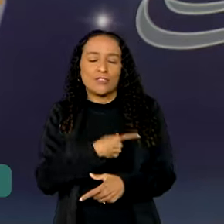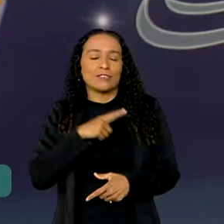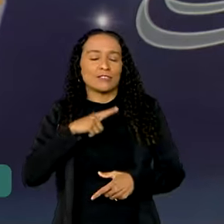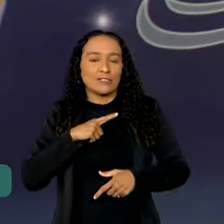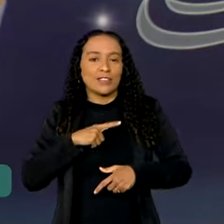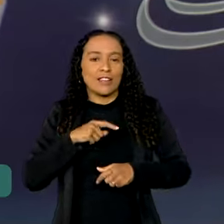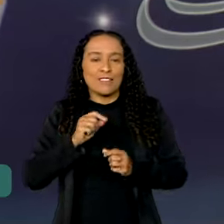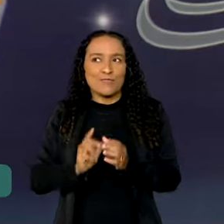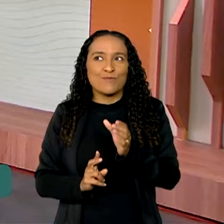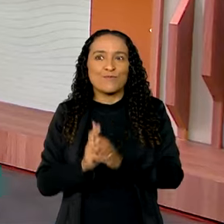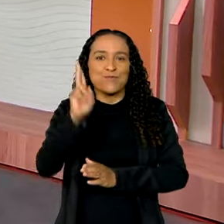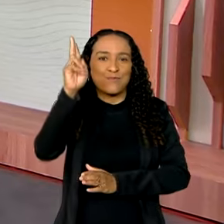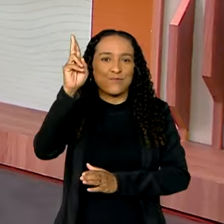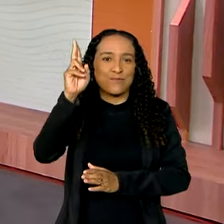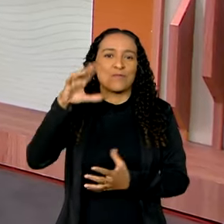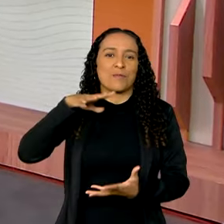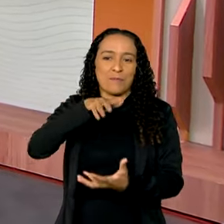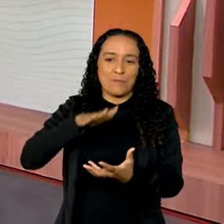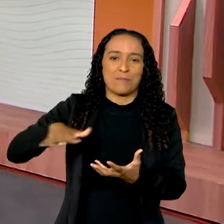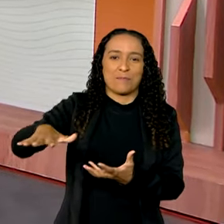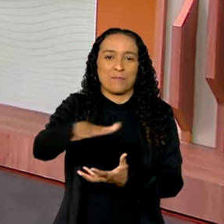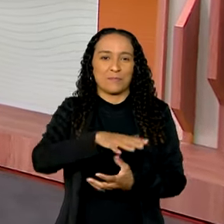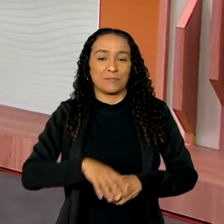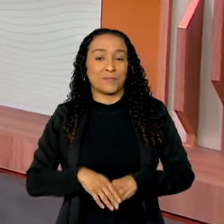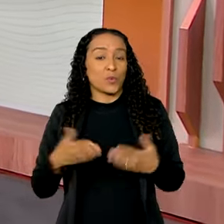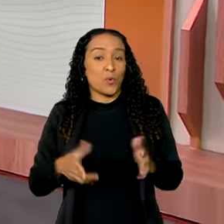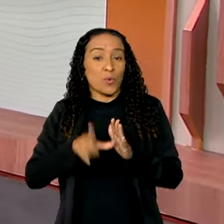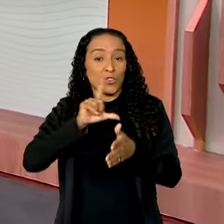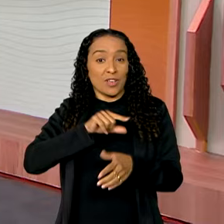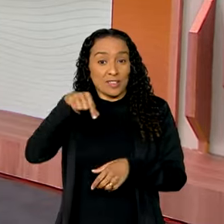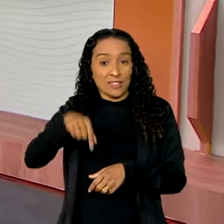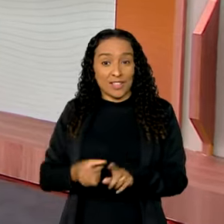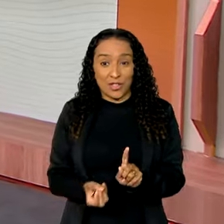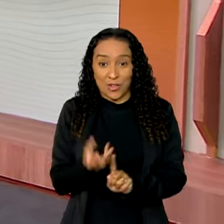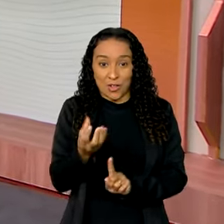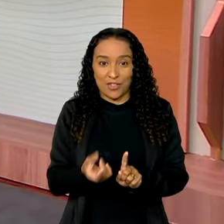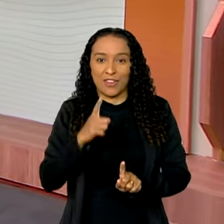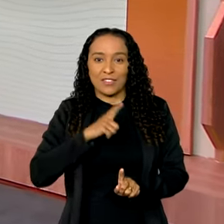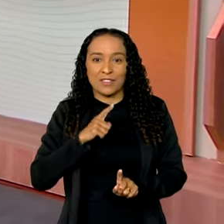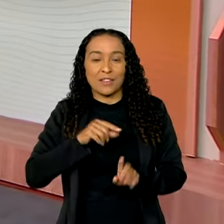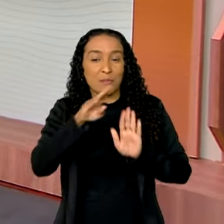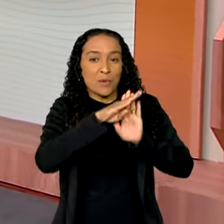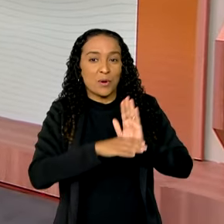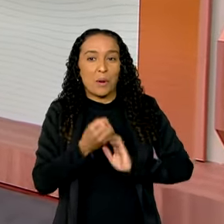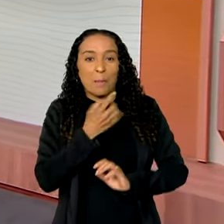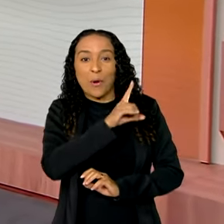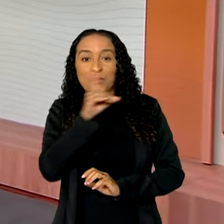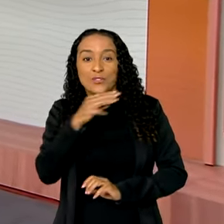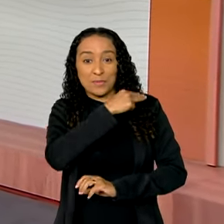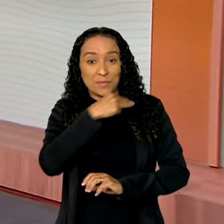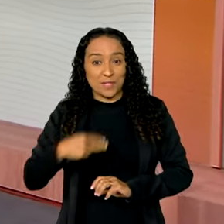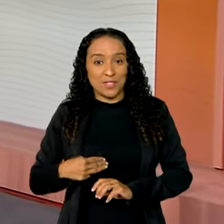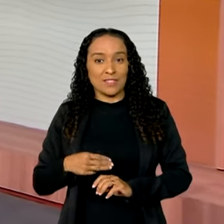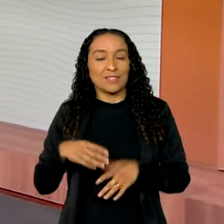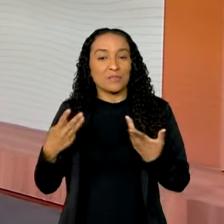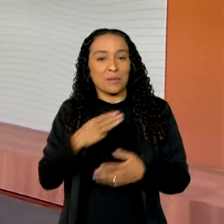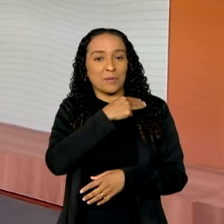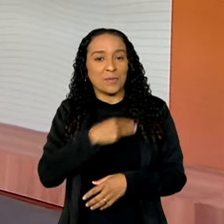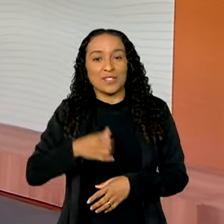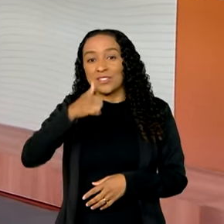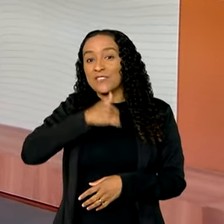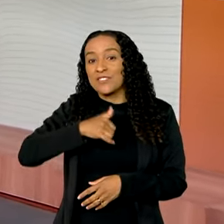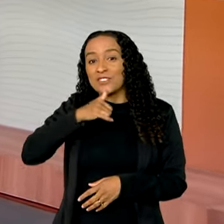temos que ir para o espaço. E hoje mais cedo, aqui no Canal GOV, tivemos o programa Bom Dia, Ministro, com